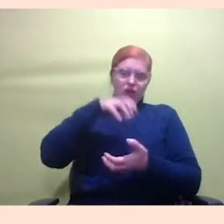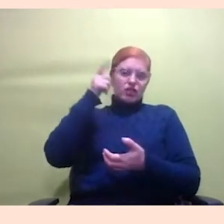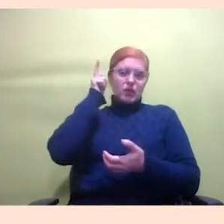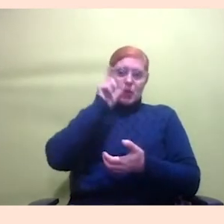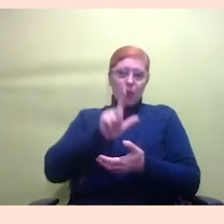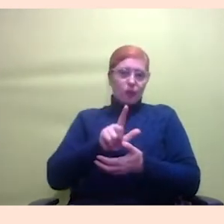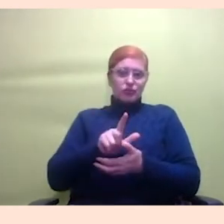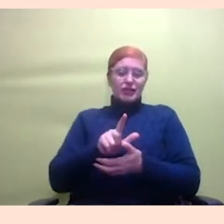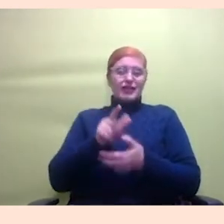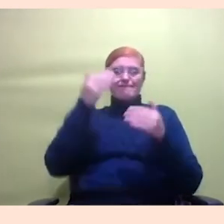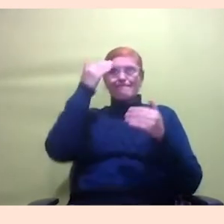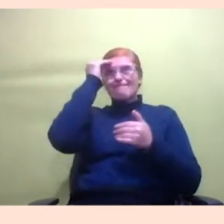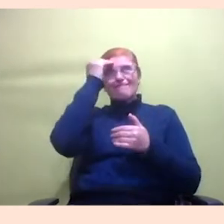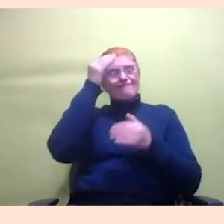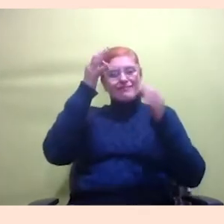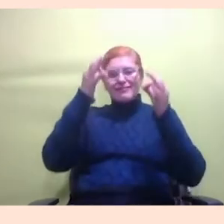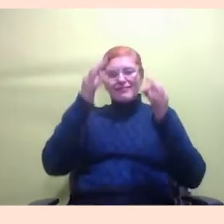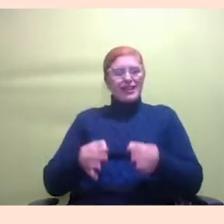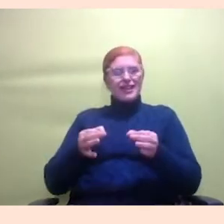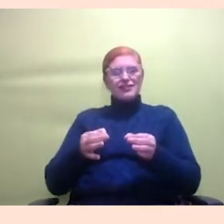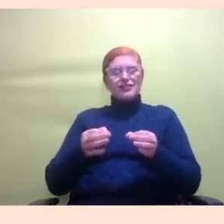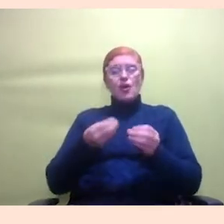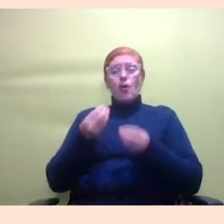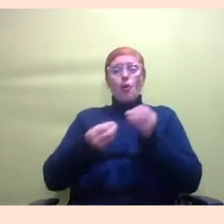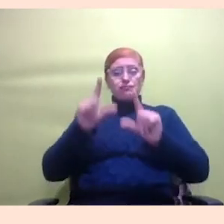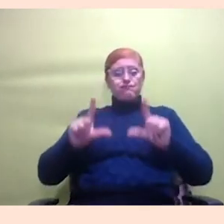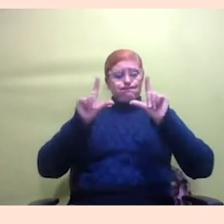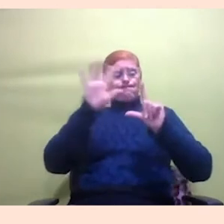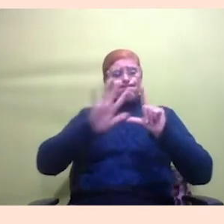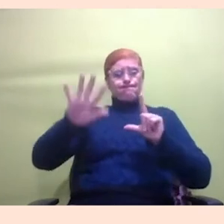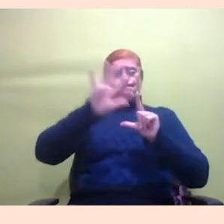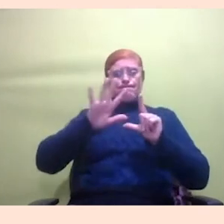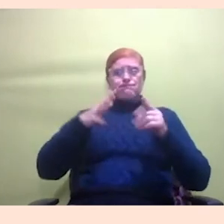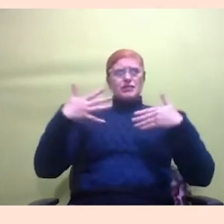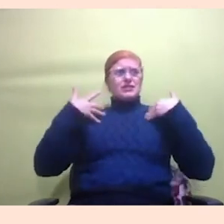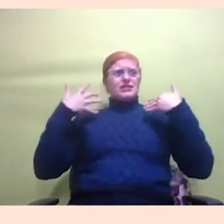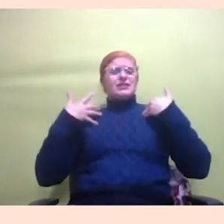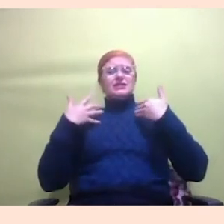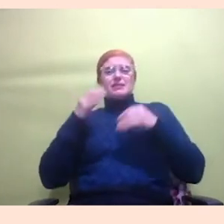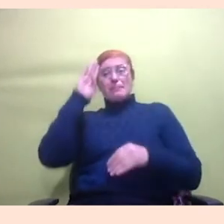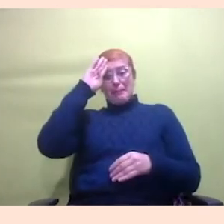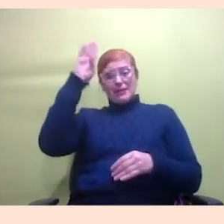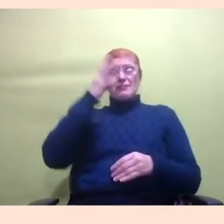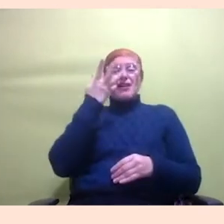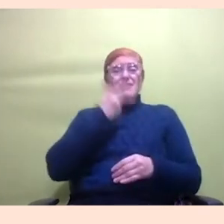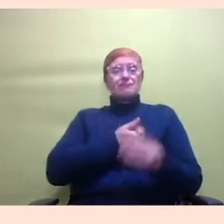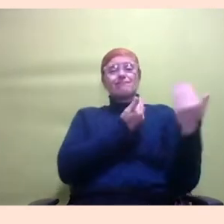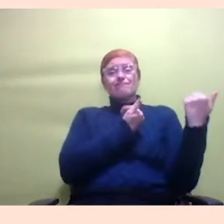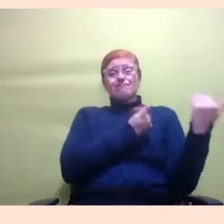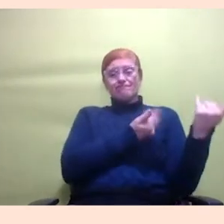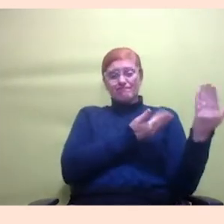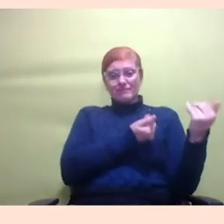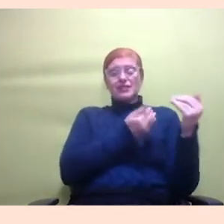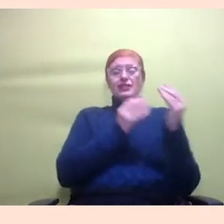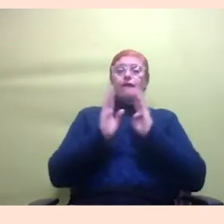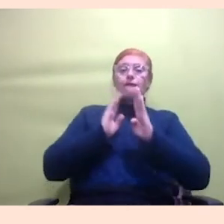entender direito toda essa plataforma então já é um pouco assustador e principalmente para crianças e adolescentes que estão numa fase em que o contato